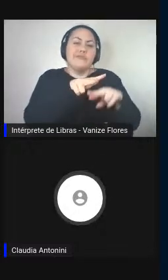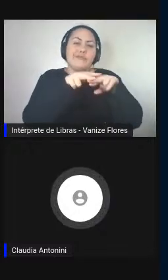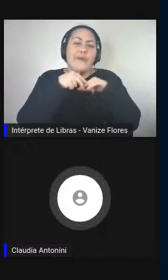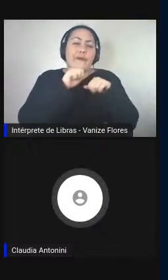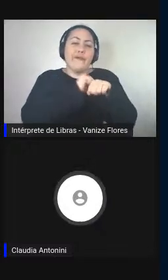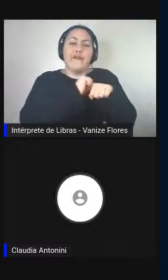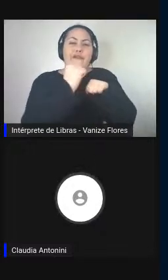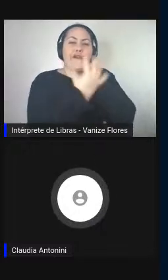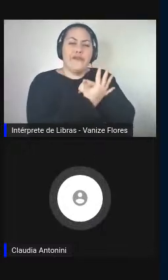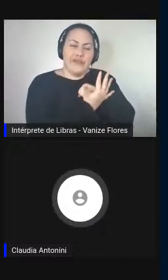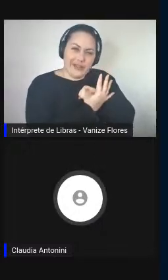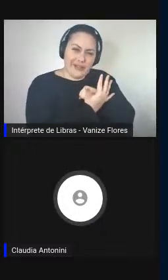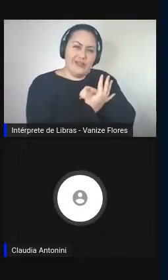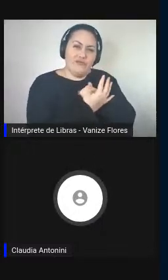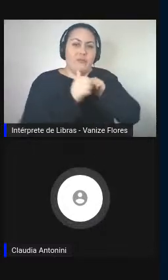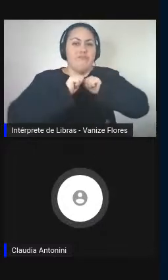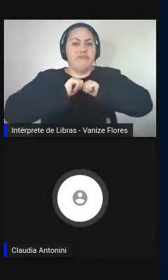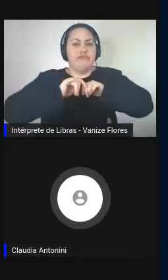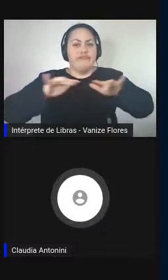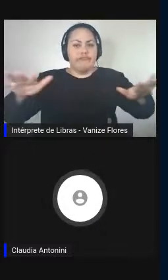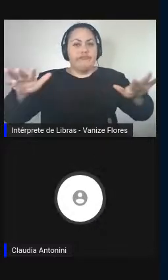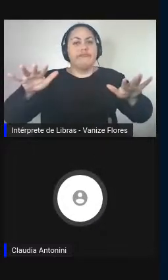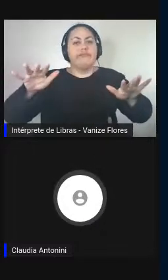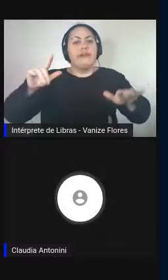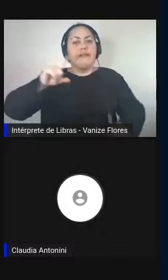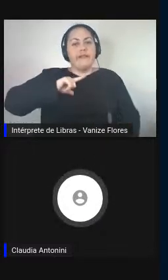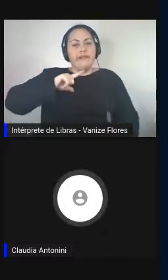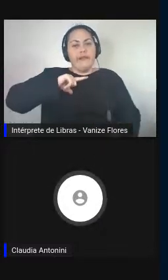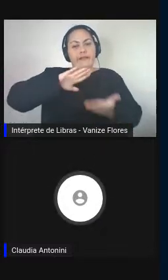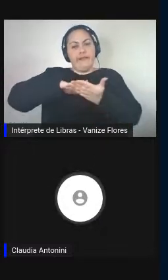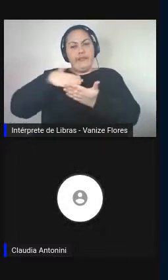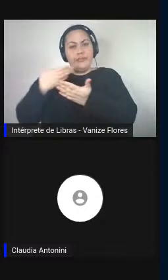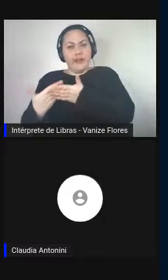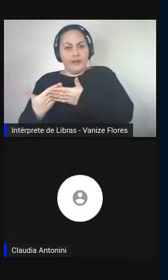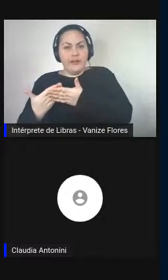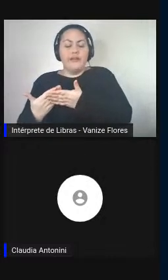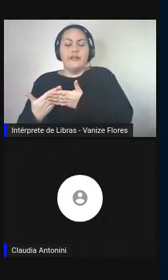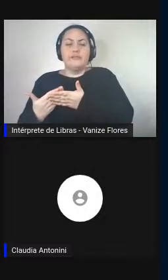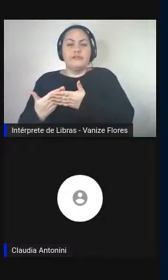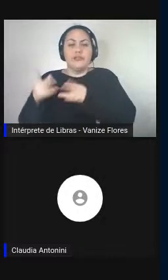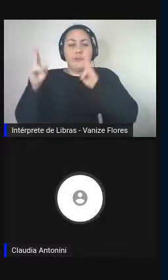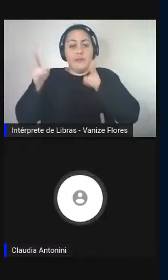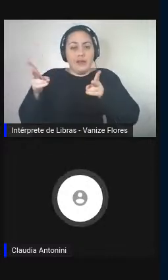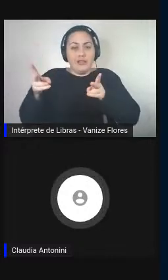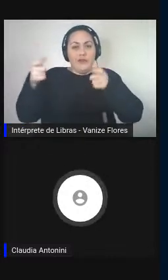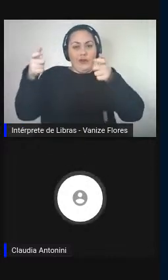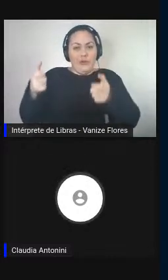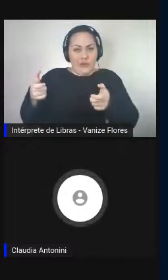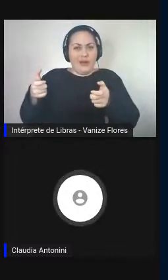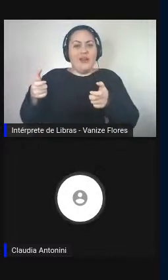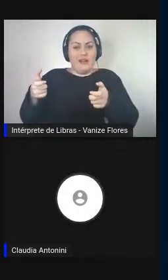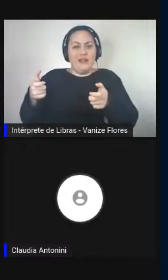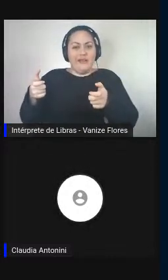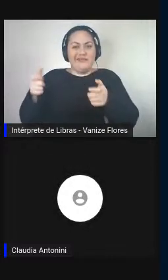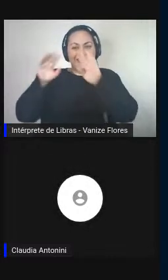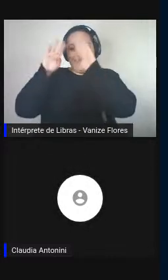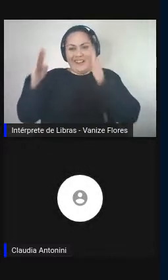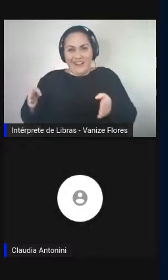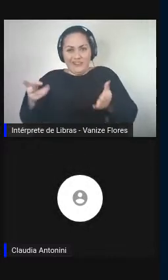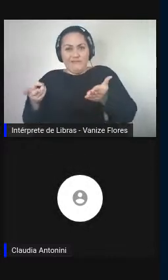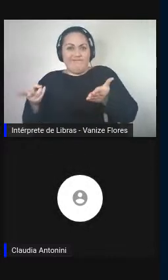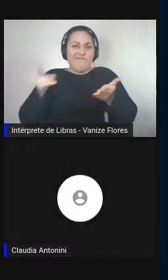transportou a interpretação dentro da virtualidade,